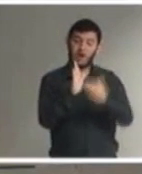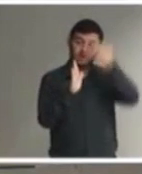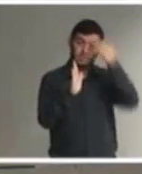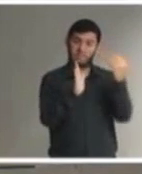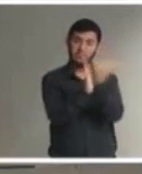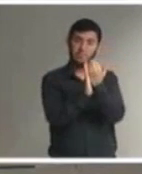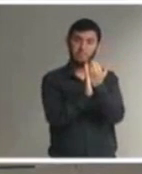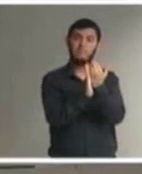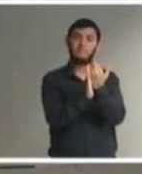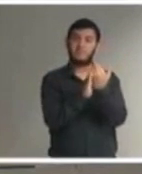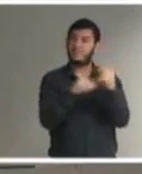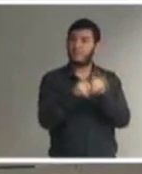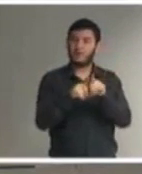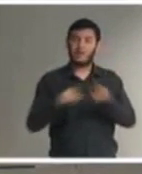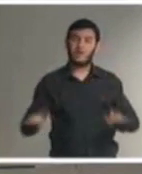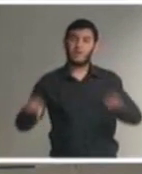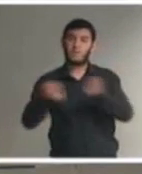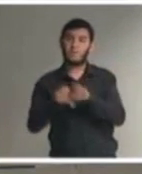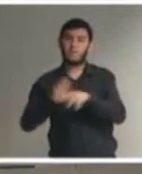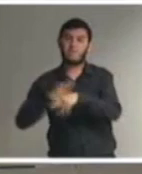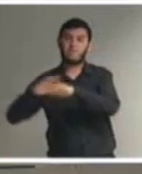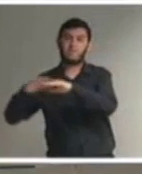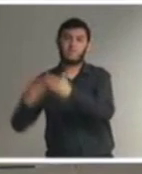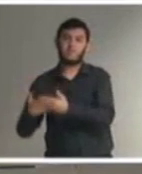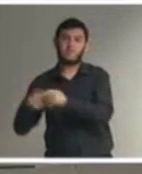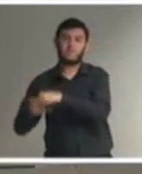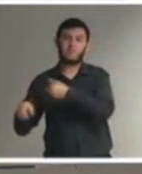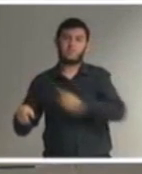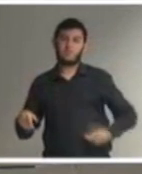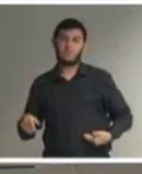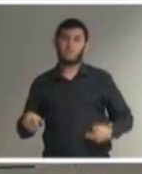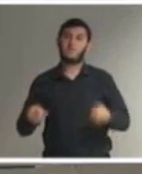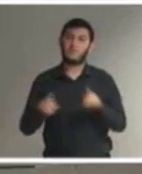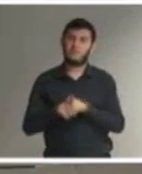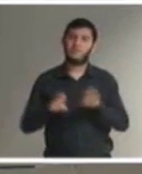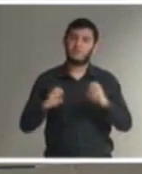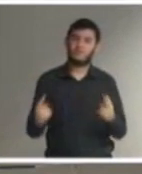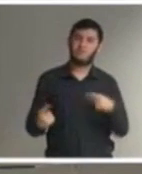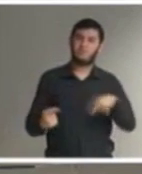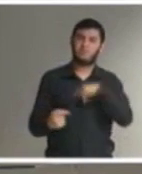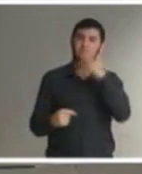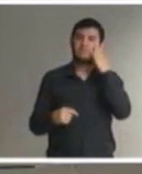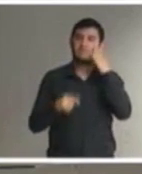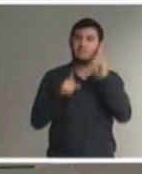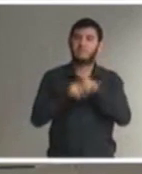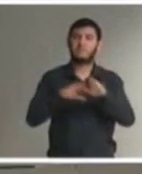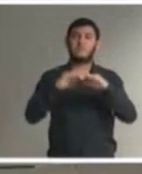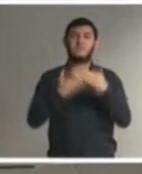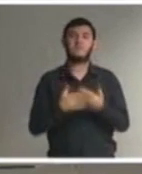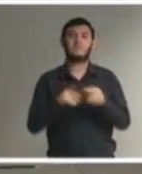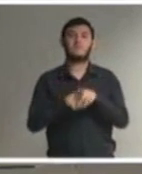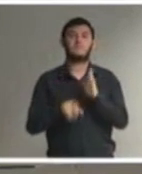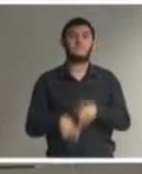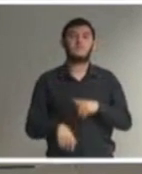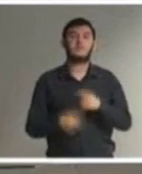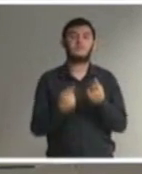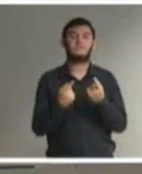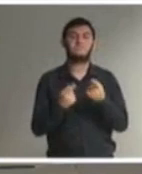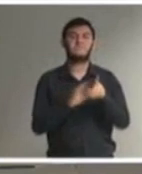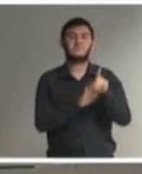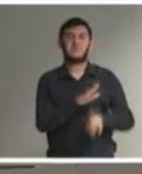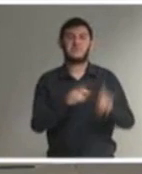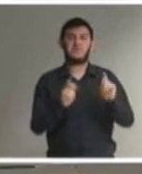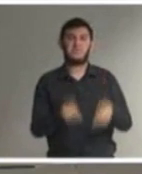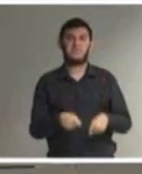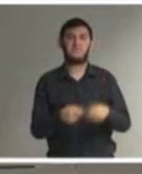nível de poder público então a escola ela tem direito ao bônus mas também a todo ônus ela tem